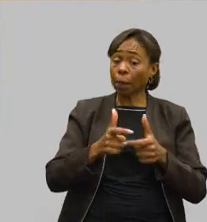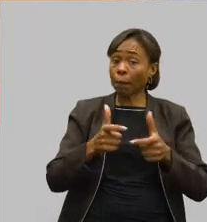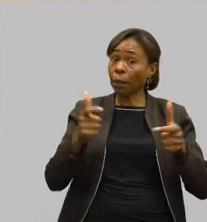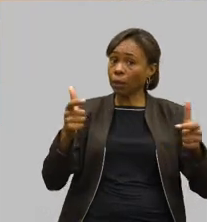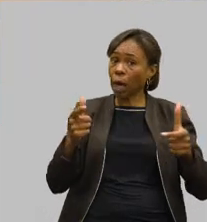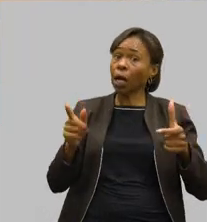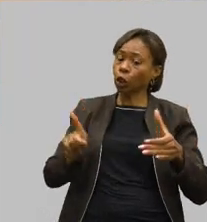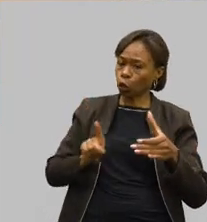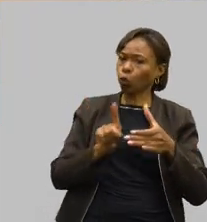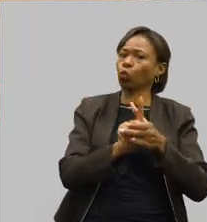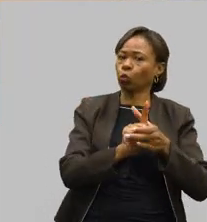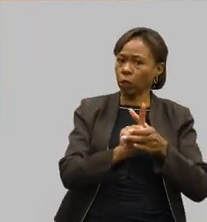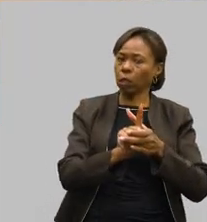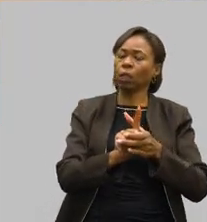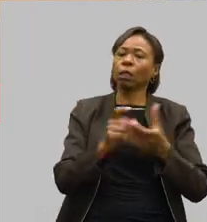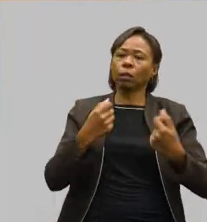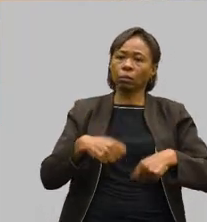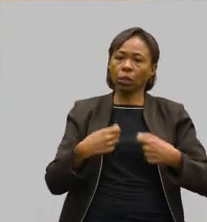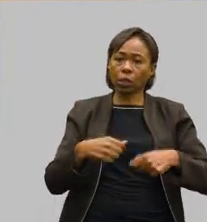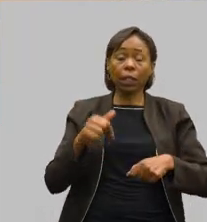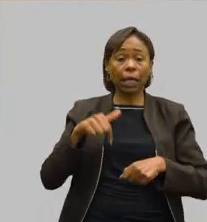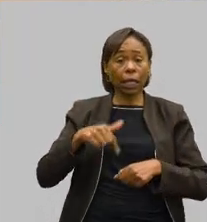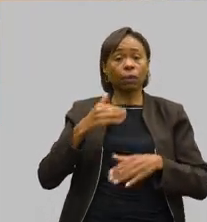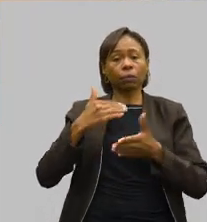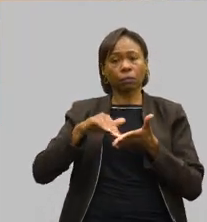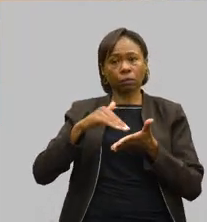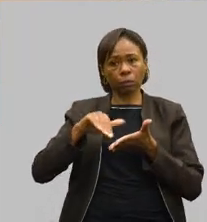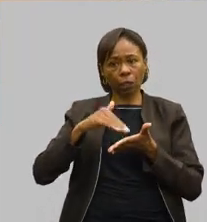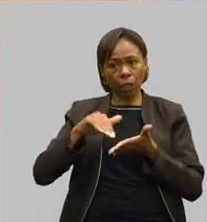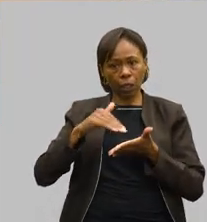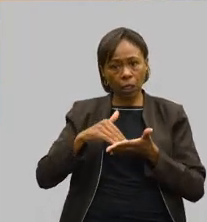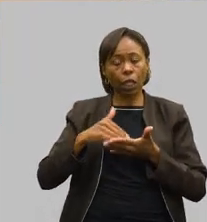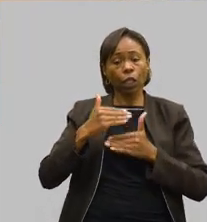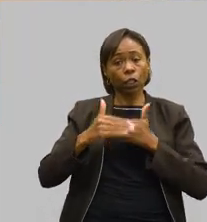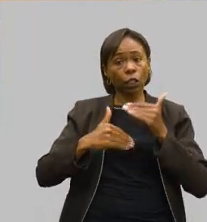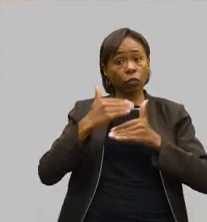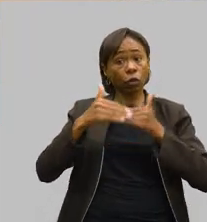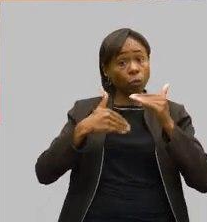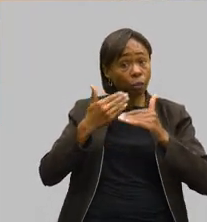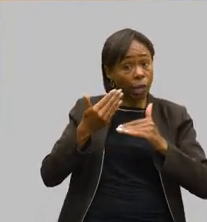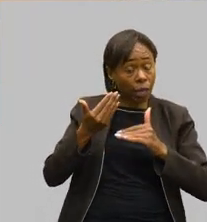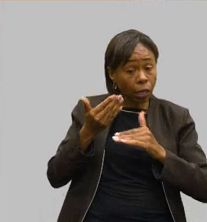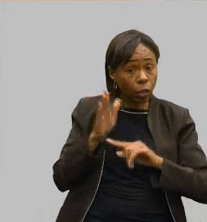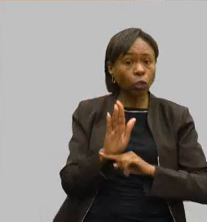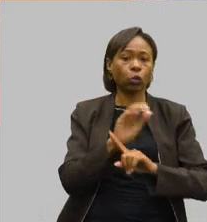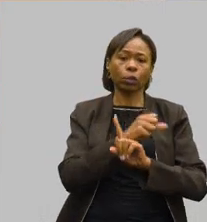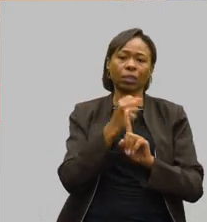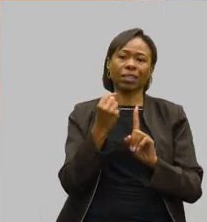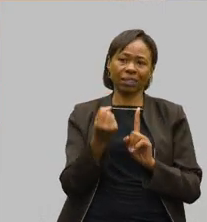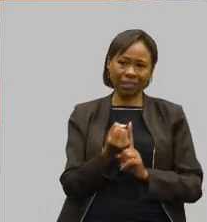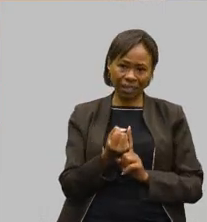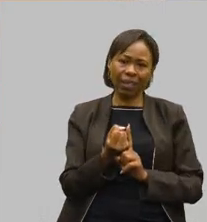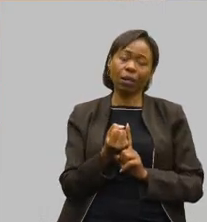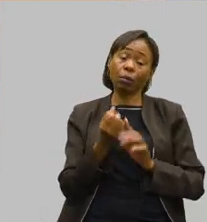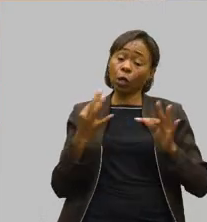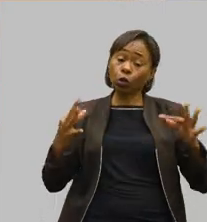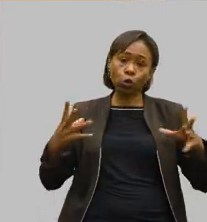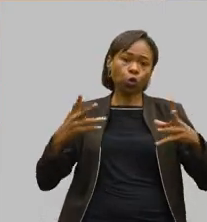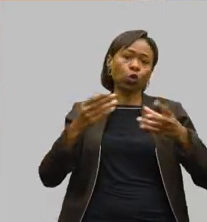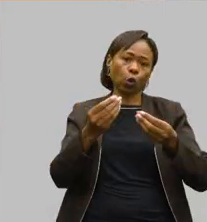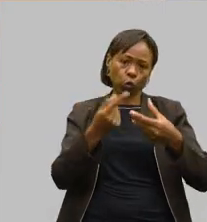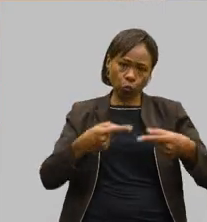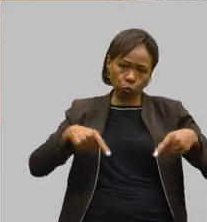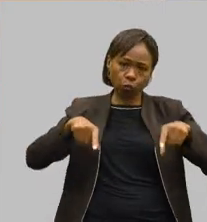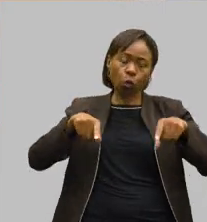estamos aqui trabalhando dentro de uma secretaria que é de desenvolvimento social inclusiva e ela inclui para todos e nós sabemos que a